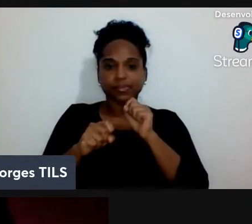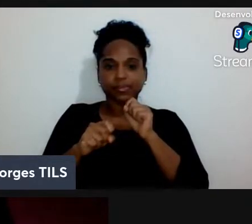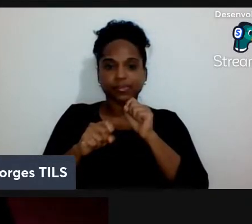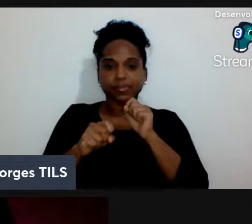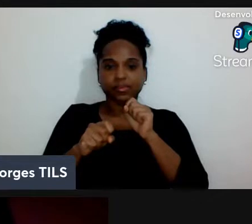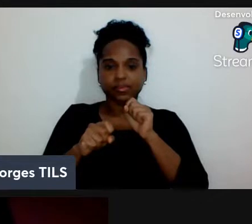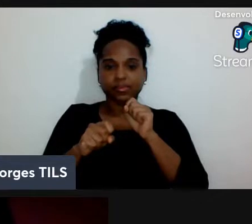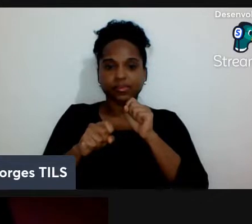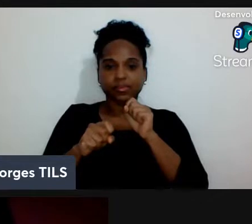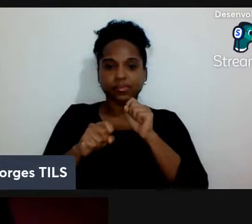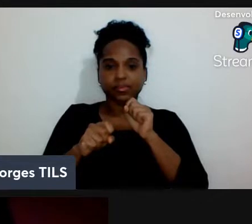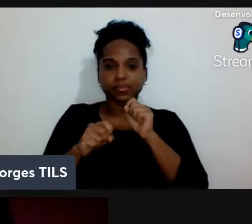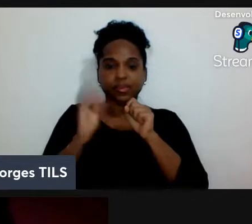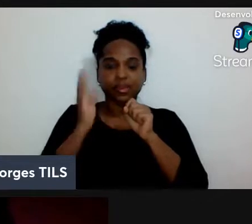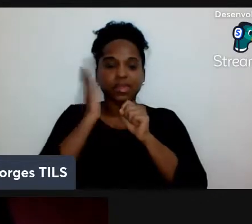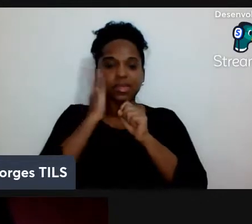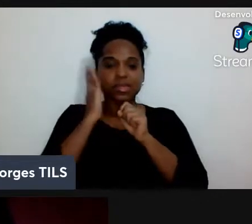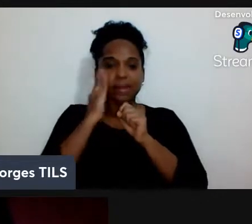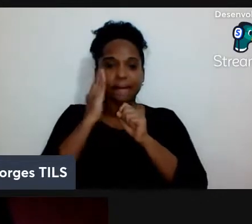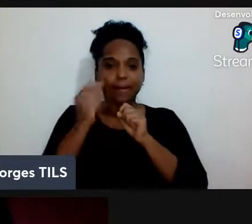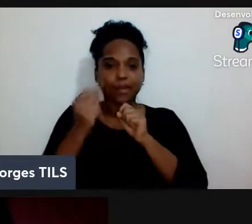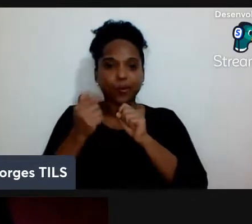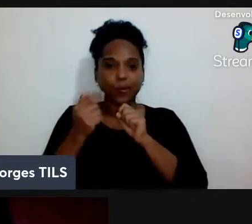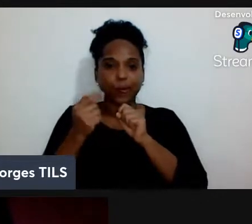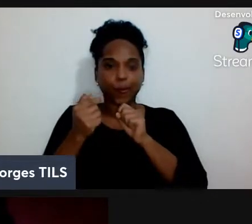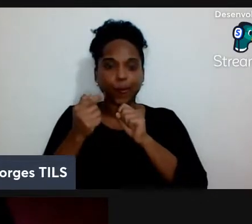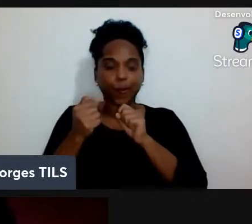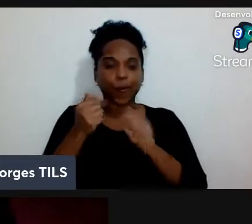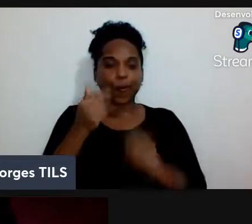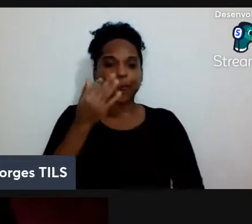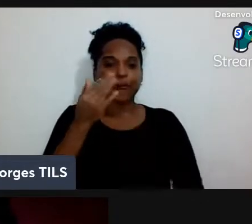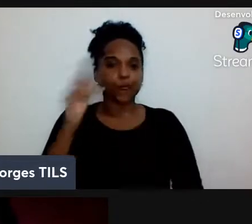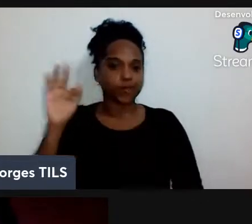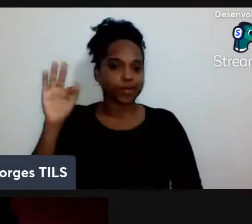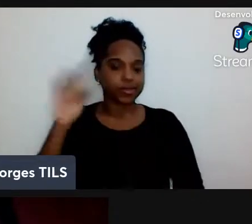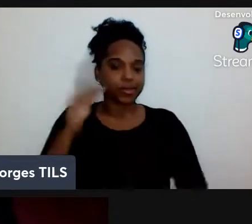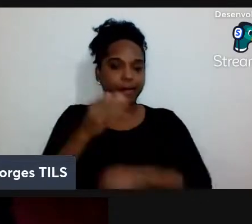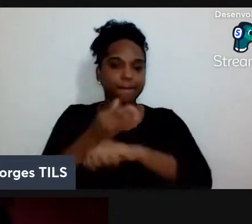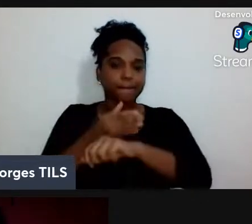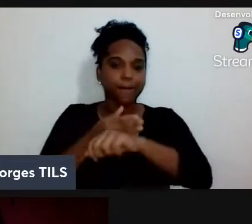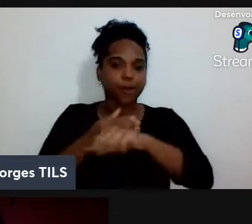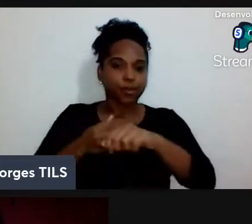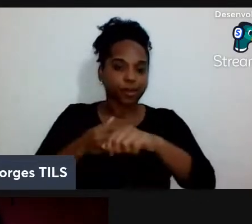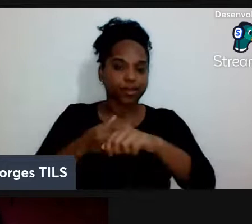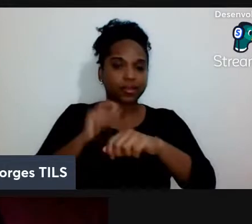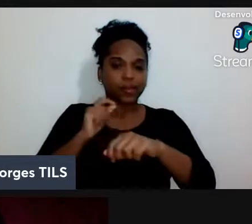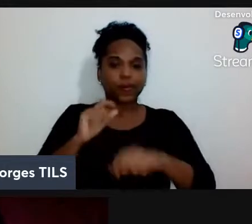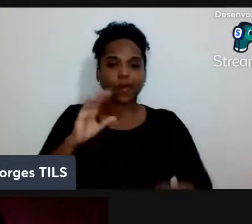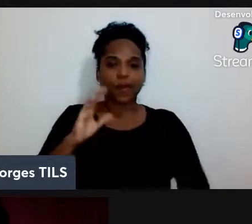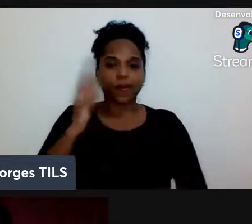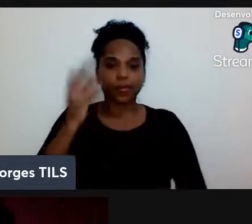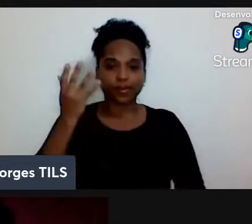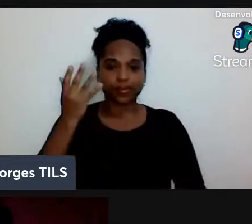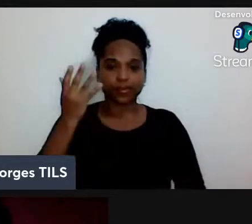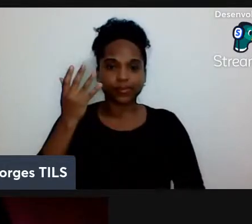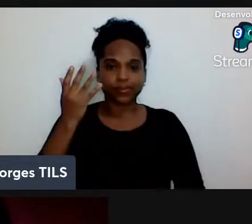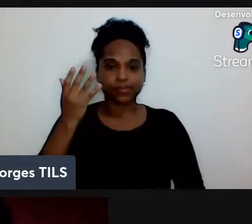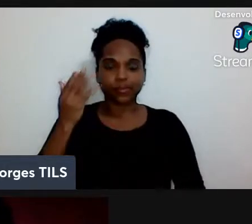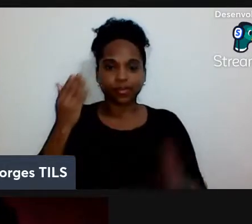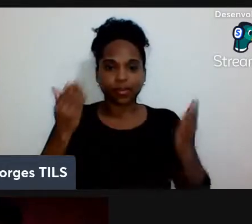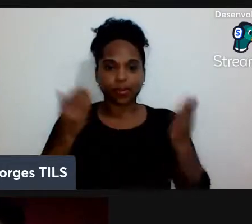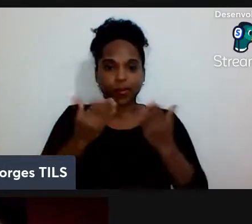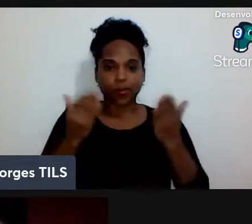sabendo um pouco digamos assim da física moderna e do que tá acontecendo hoje em dia né